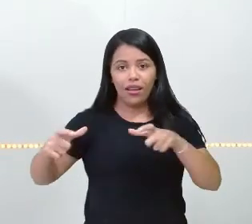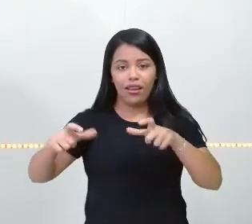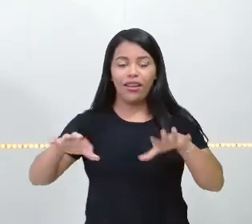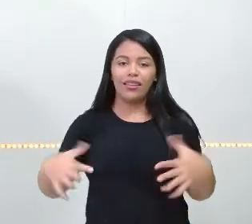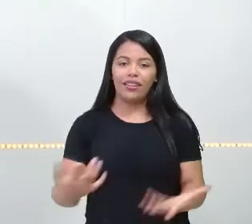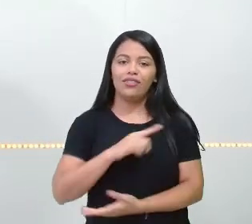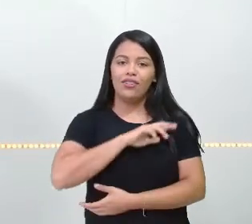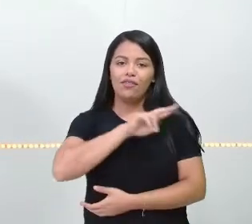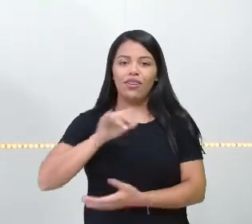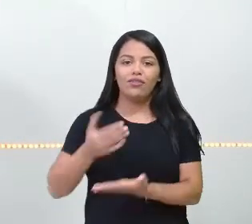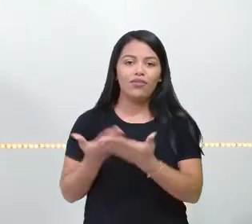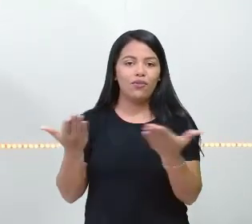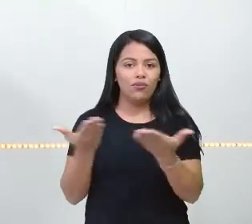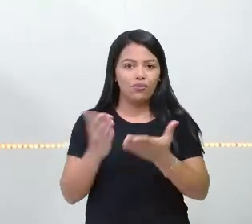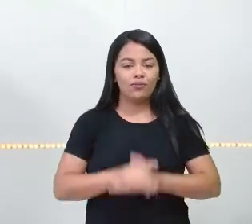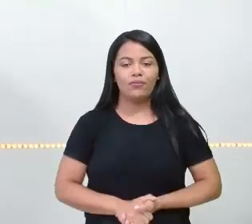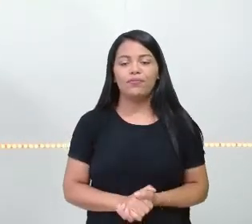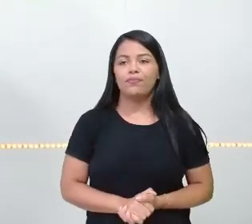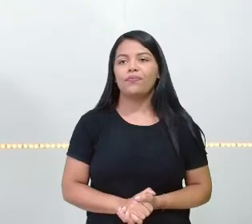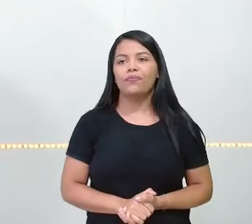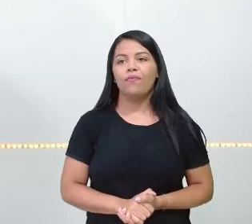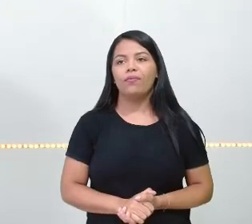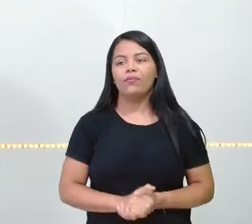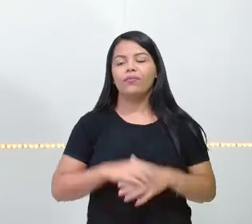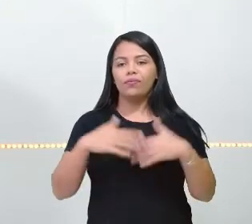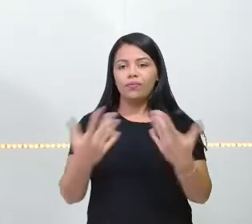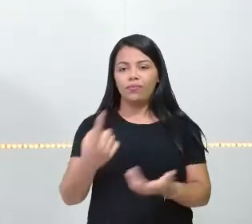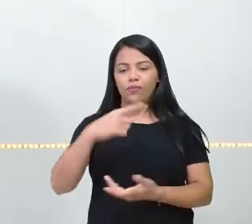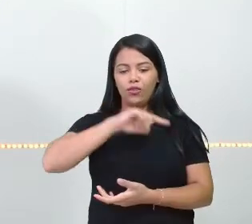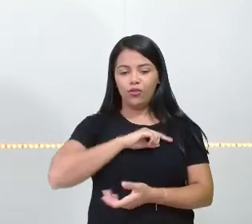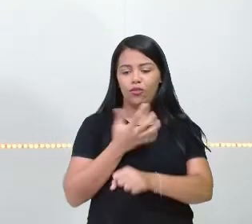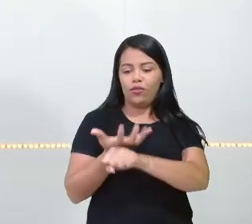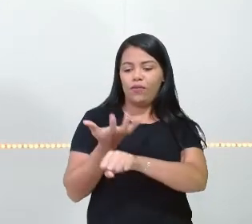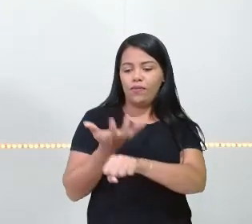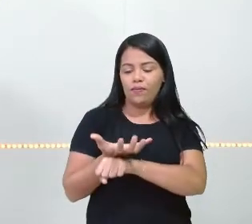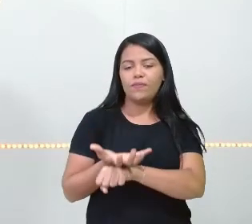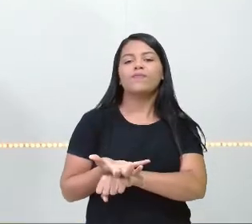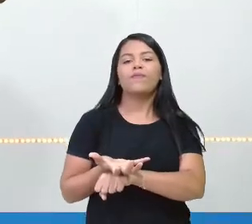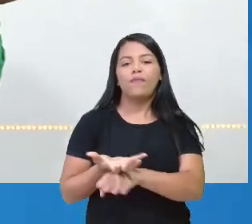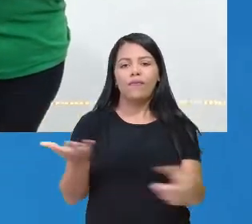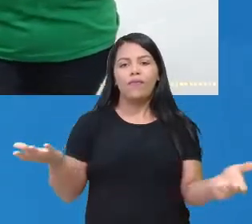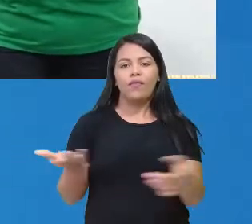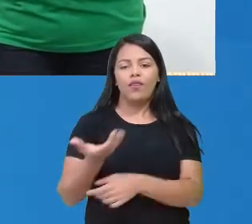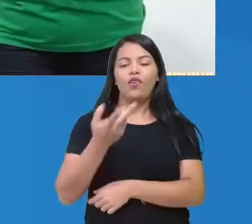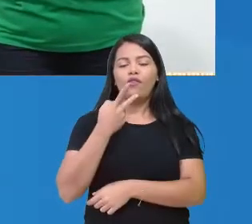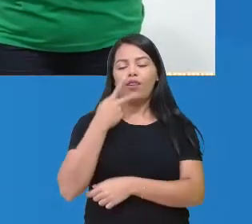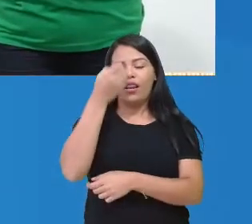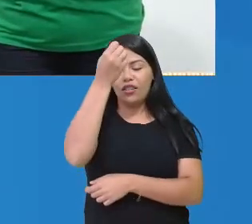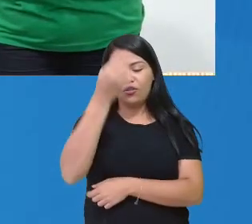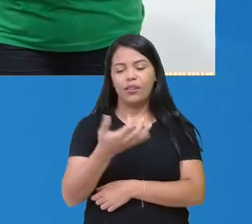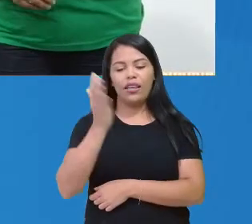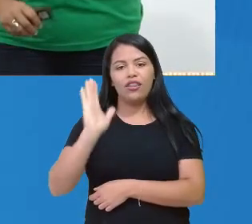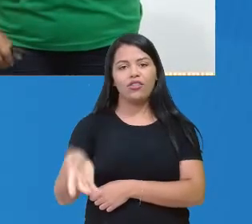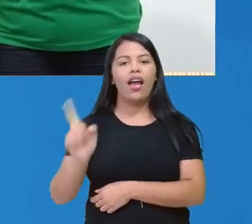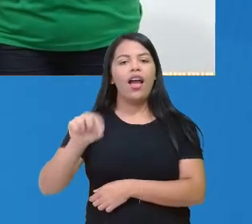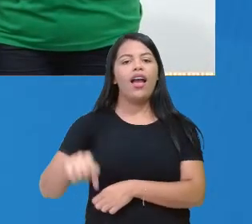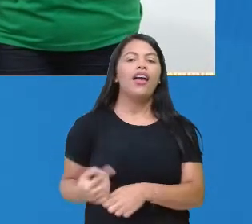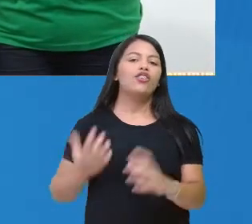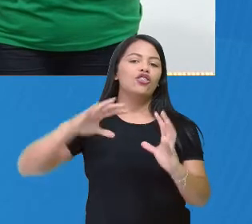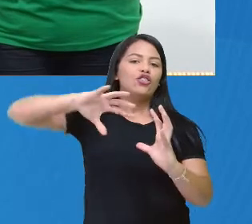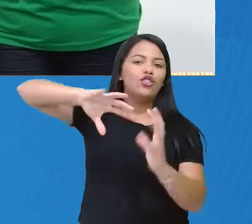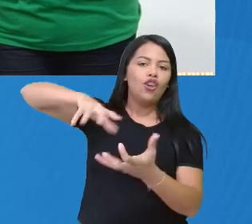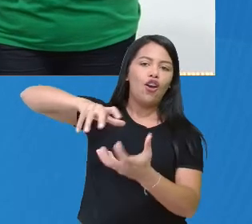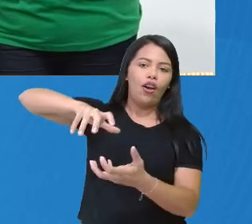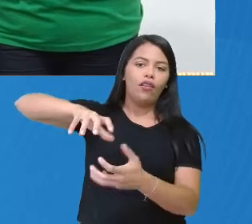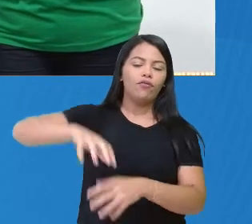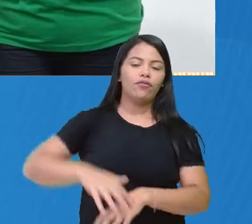que nós vamos estudar hoje e o nosso componente curricular, como eu já falei, é geografia e vamos